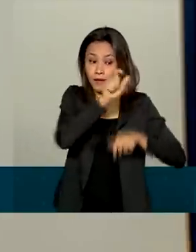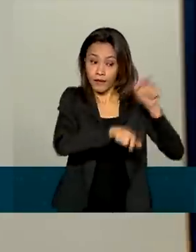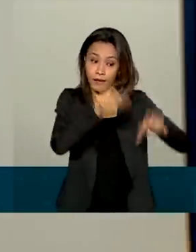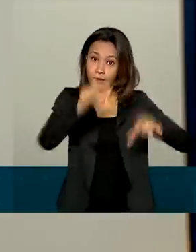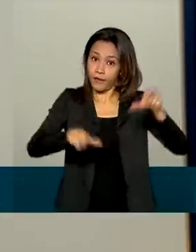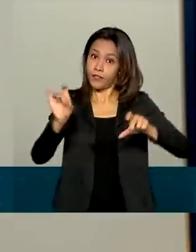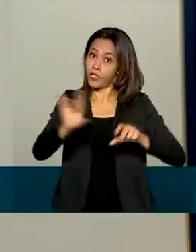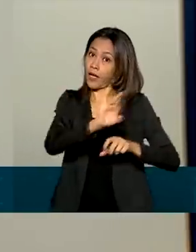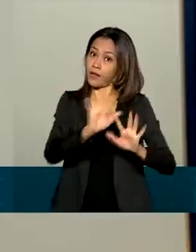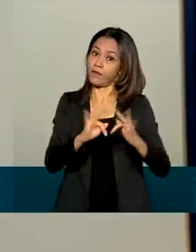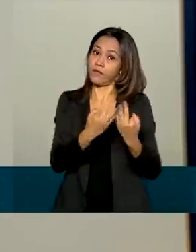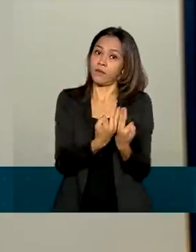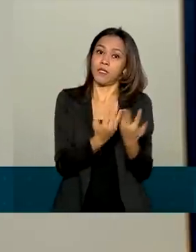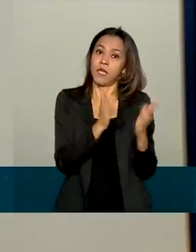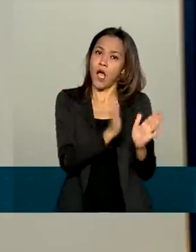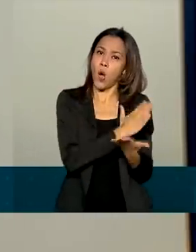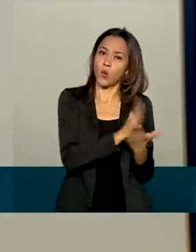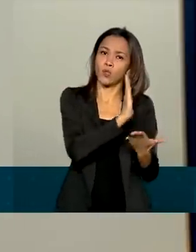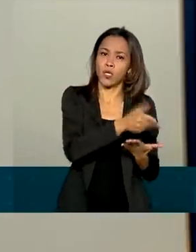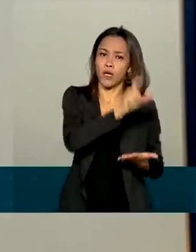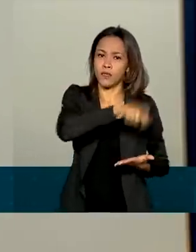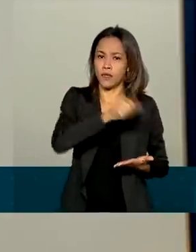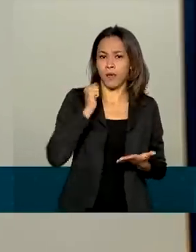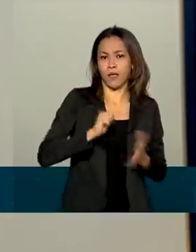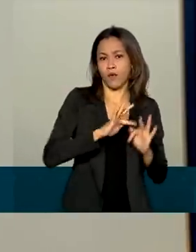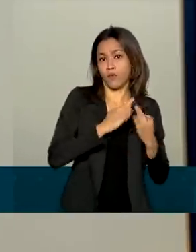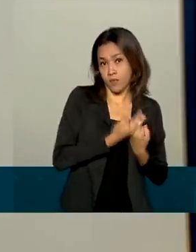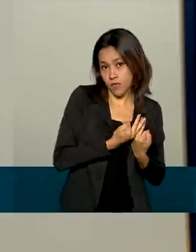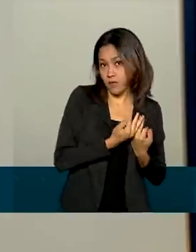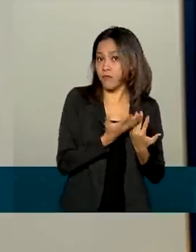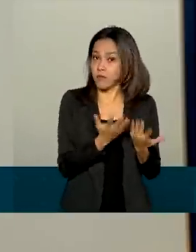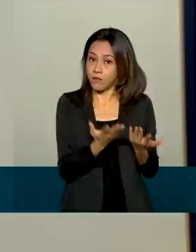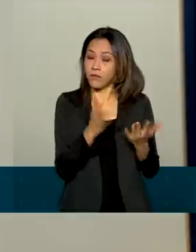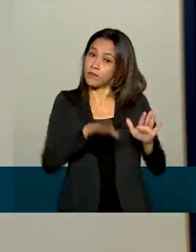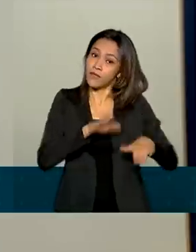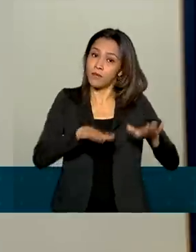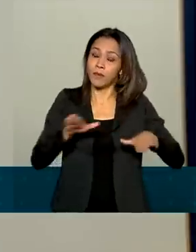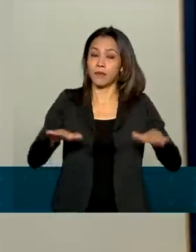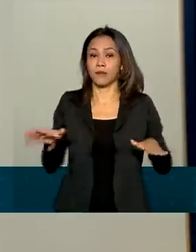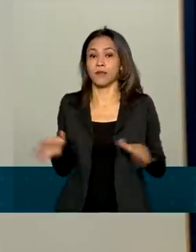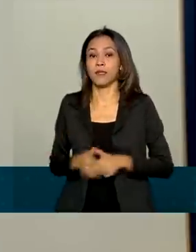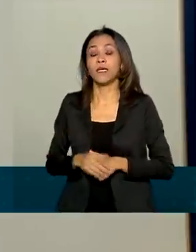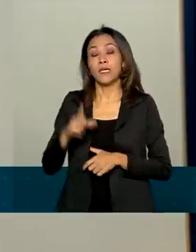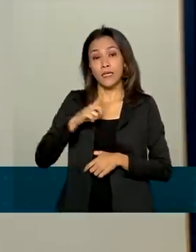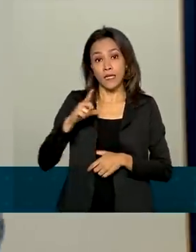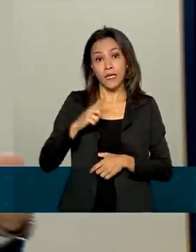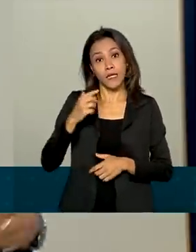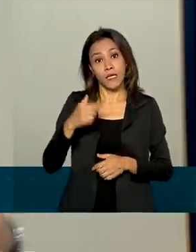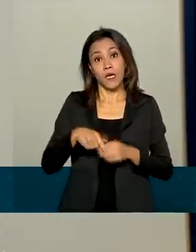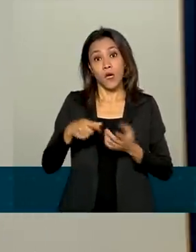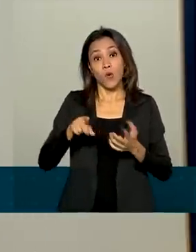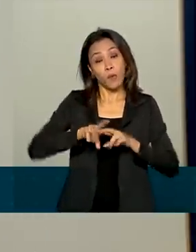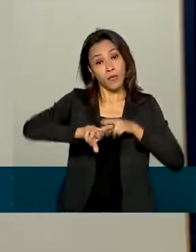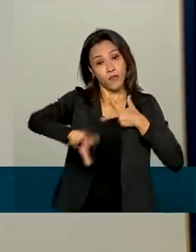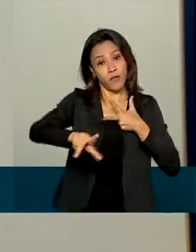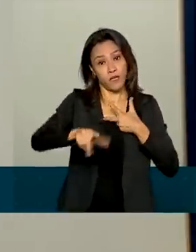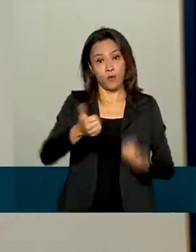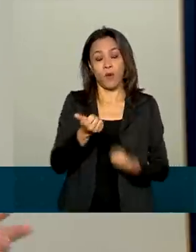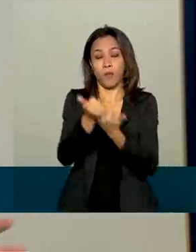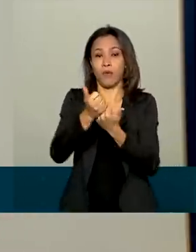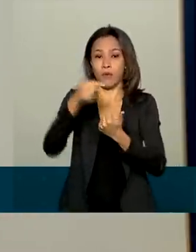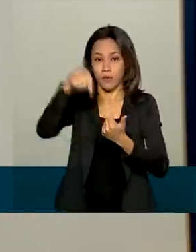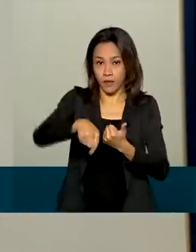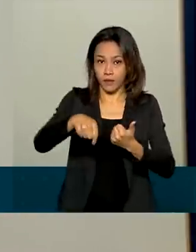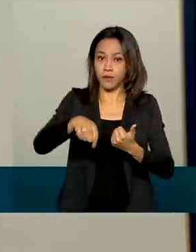de cada indivíduo. Alguns já são beneficiários do Bolsa Família e por aí vai. Então, há uma diferença entre o auxílio desse ano e o auxílio do ano passado, que